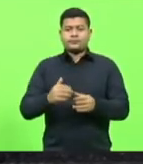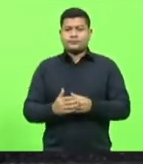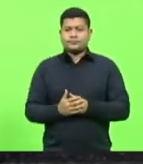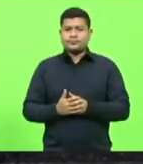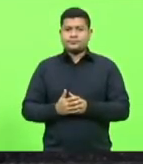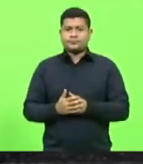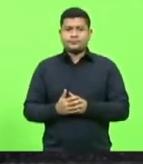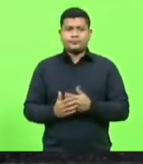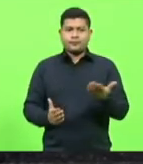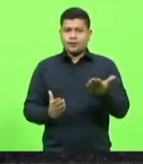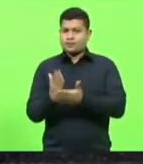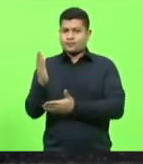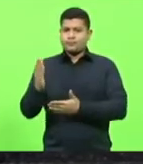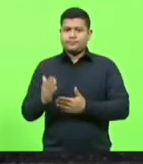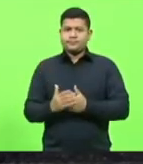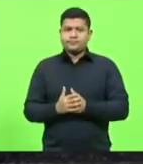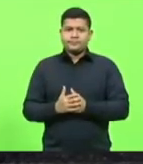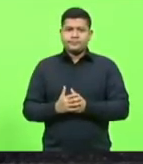Aprovado.